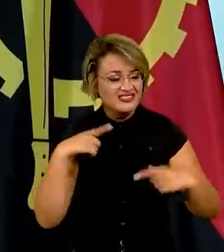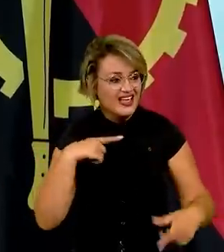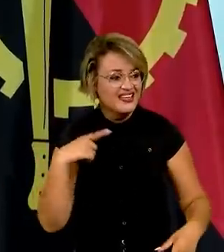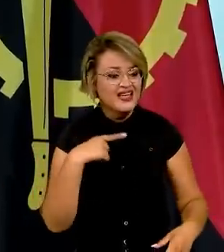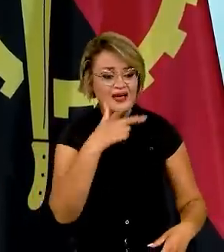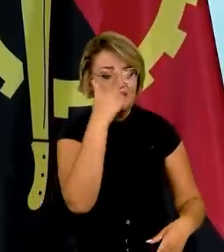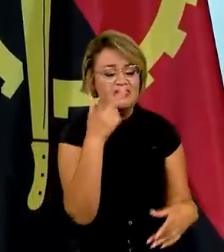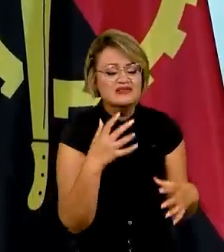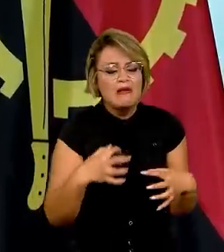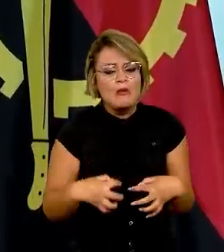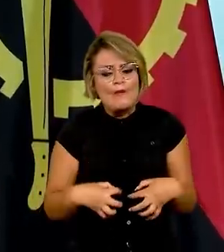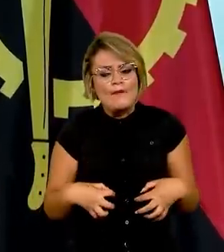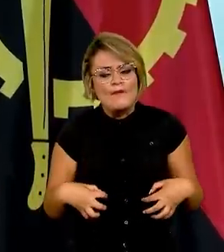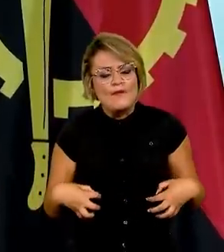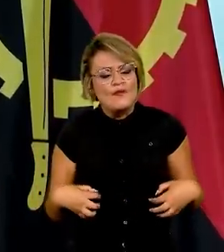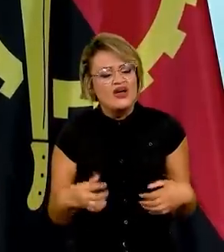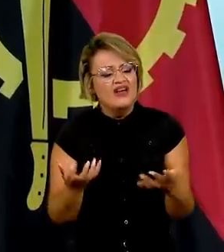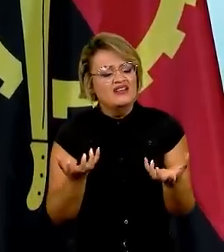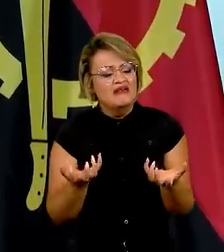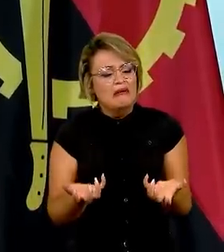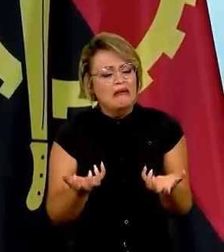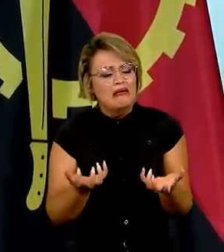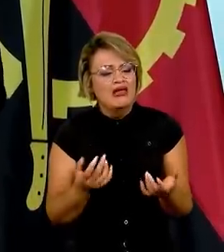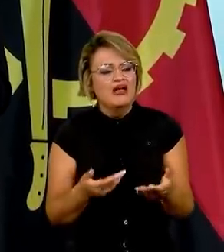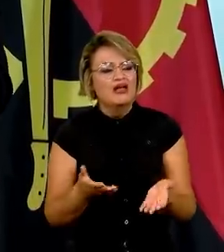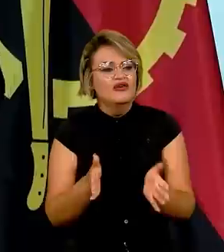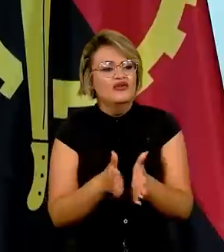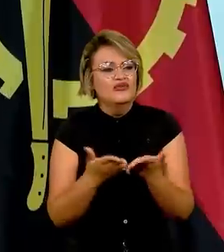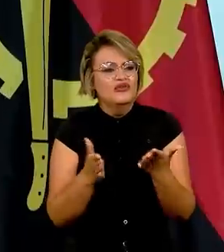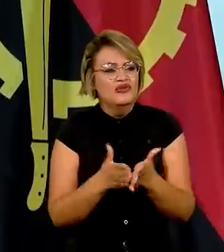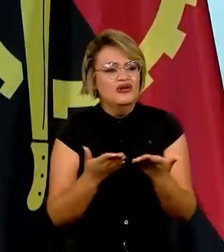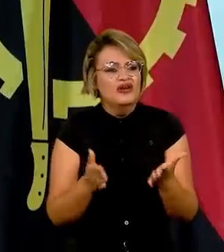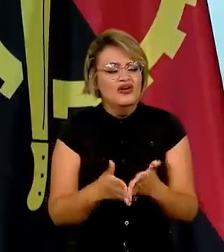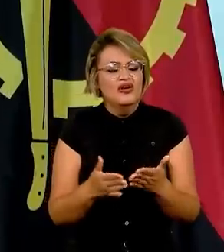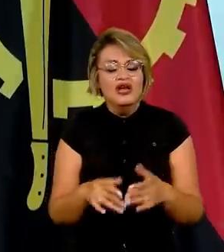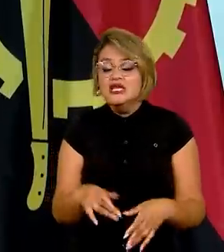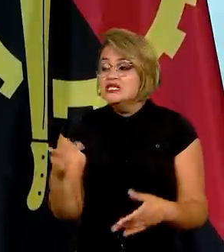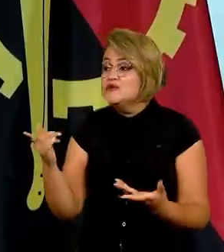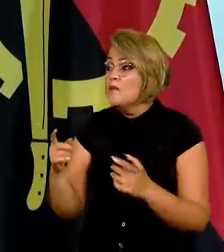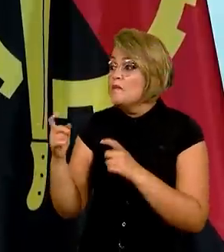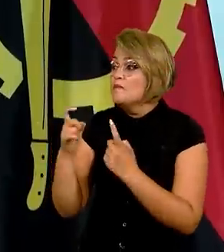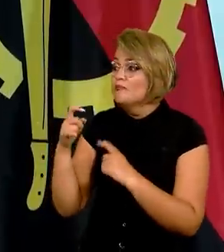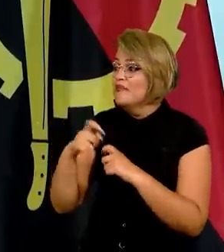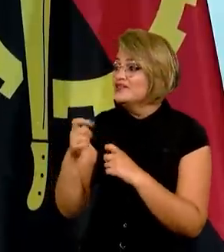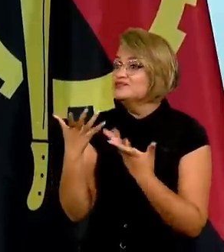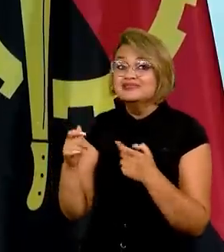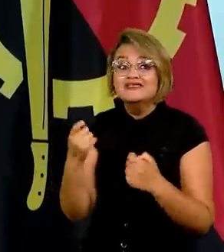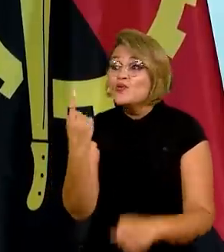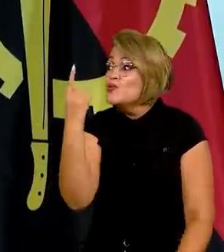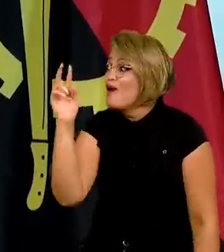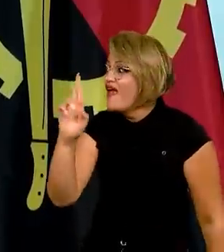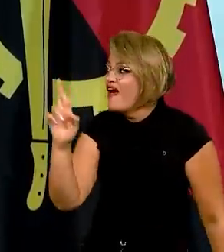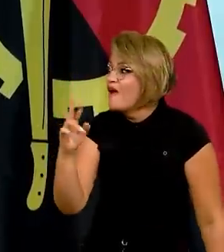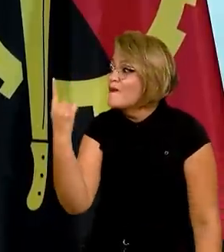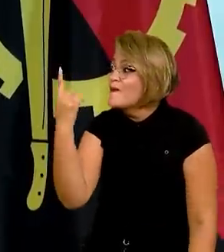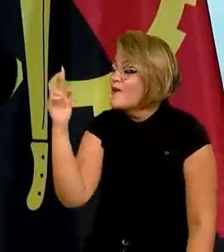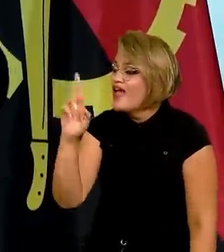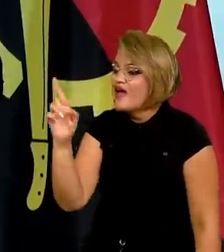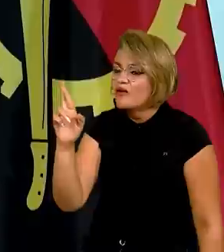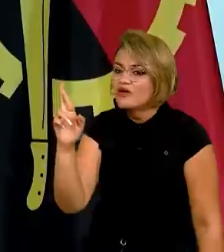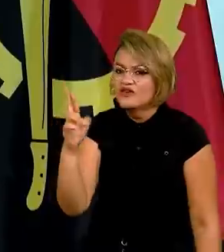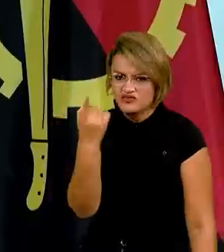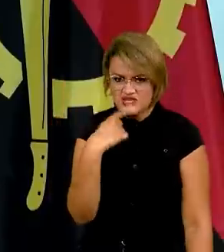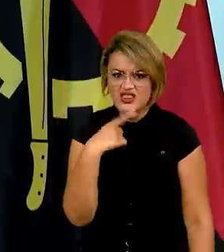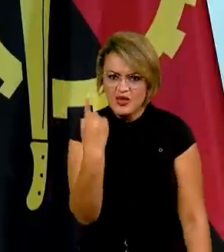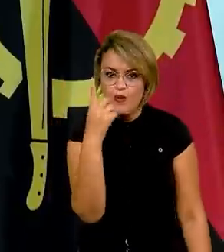crianças esqueléticas morrendo e os médicos vão ter pedido um real. Um real? Quem é que